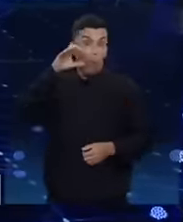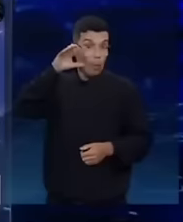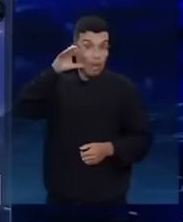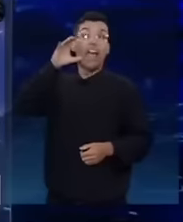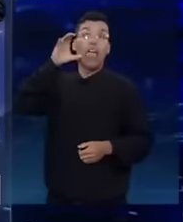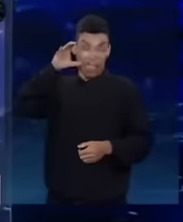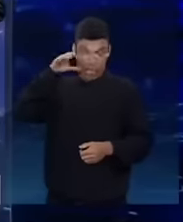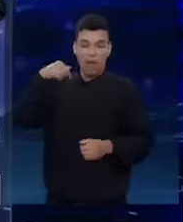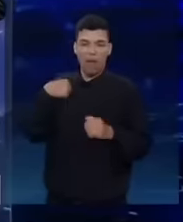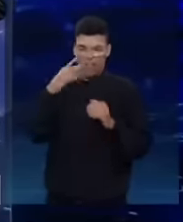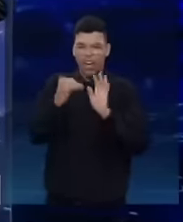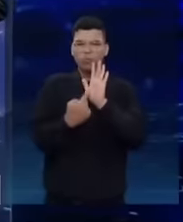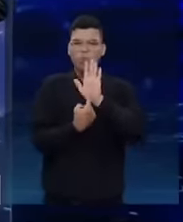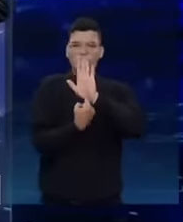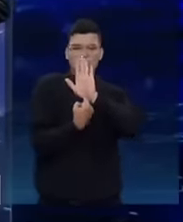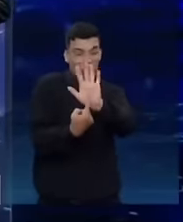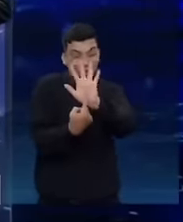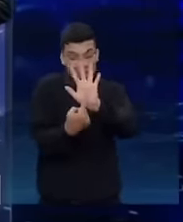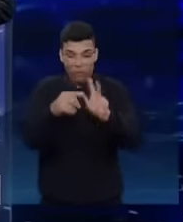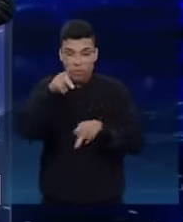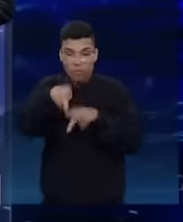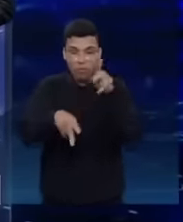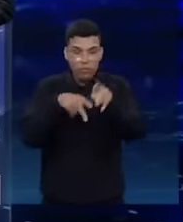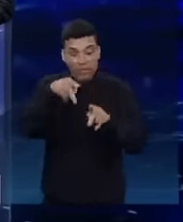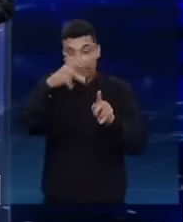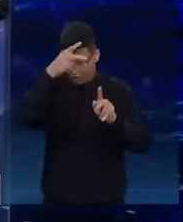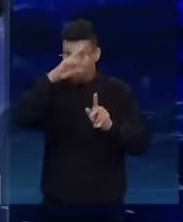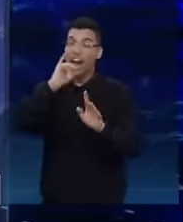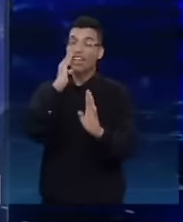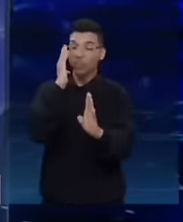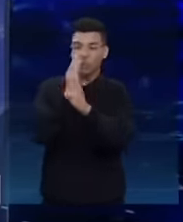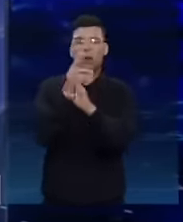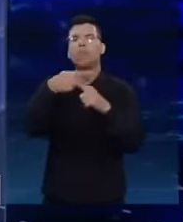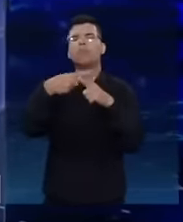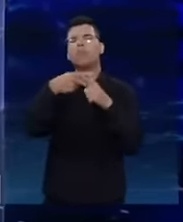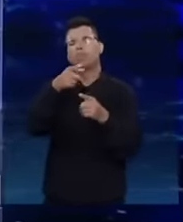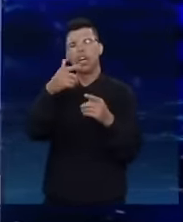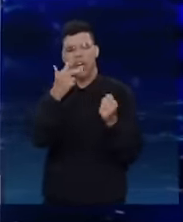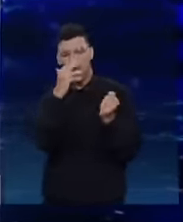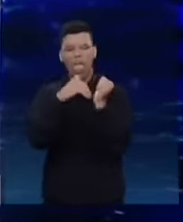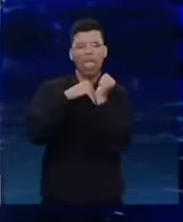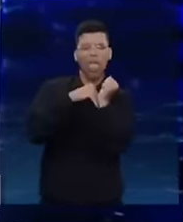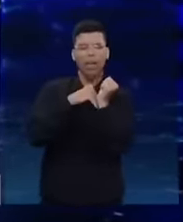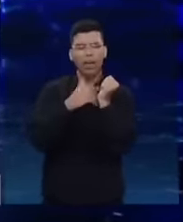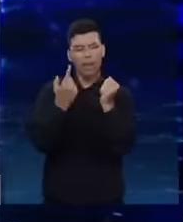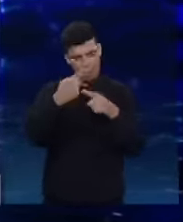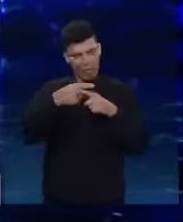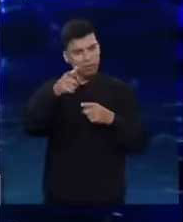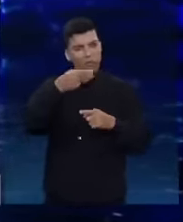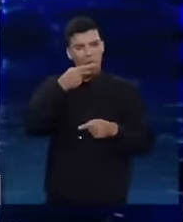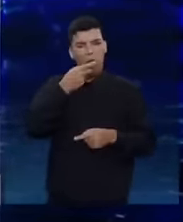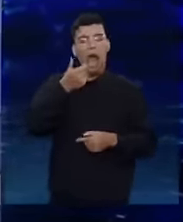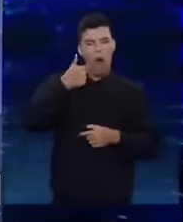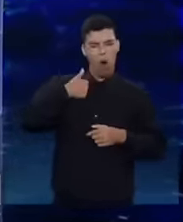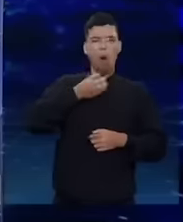por que que você esconde tanta coisa. Afinal de contas, se é bom, não precisa esconder.